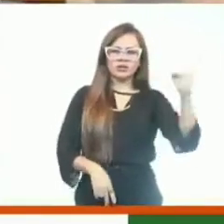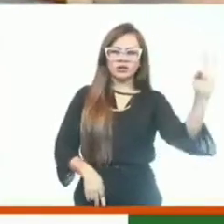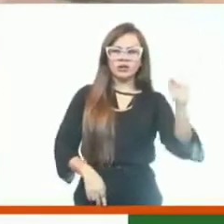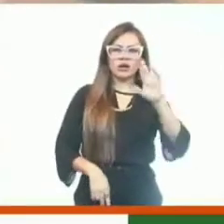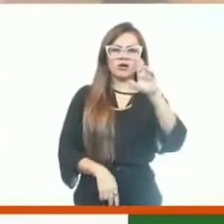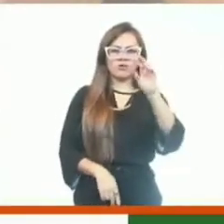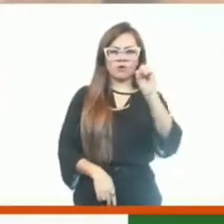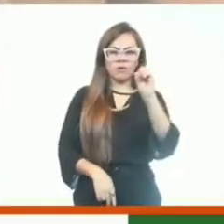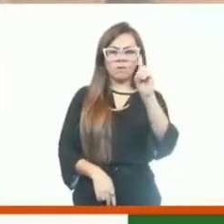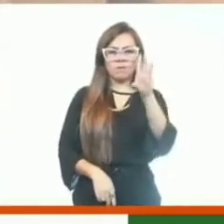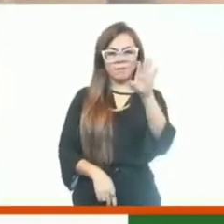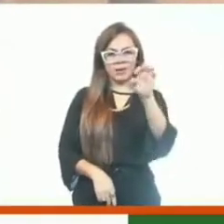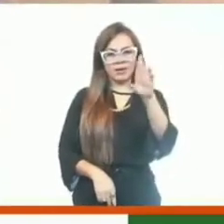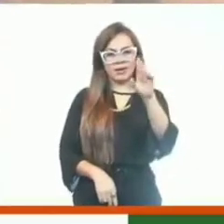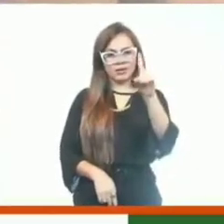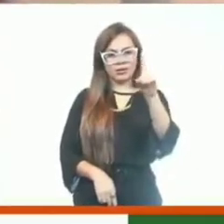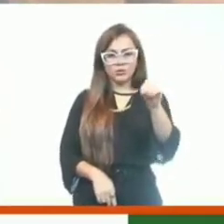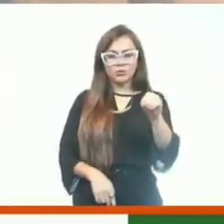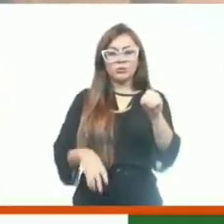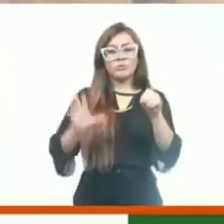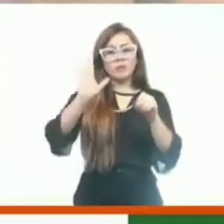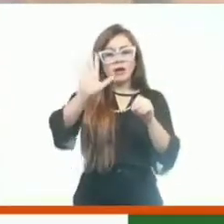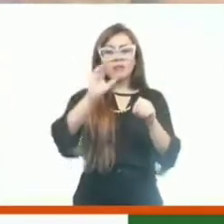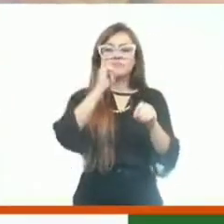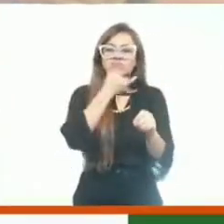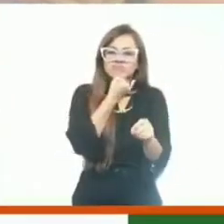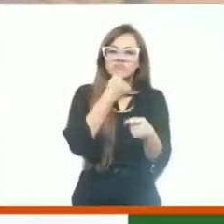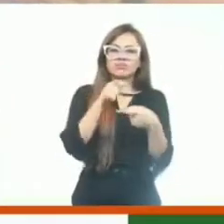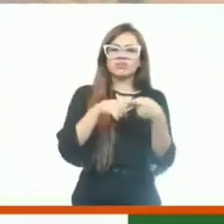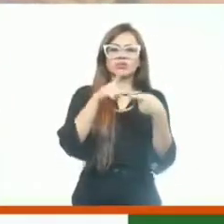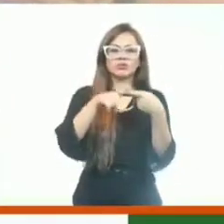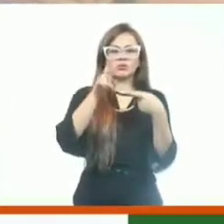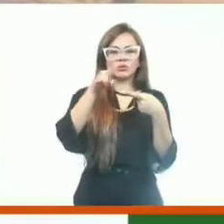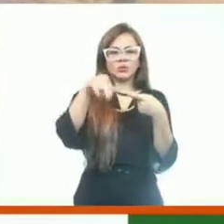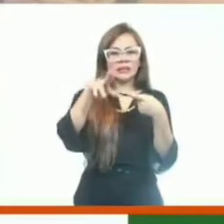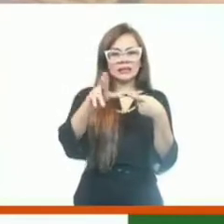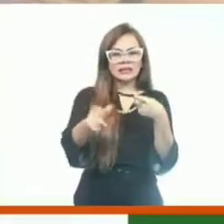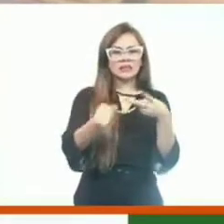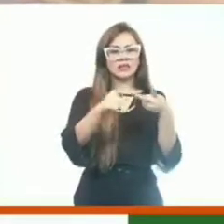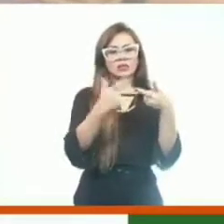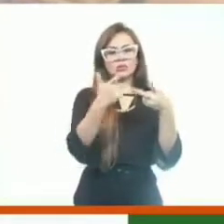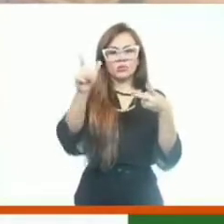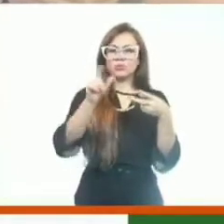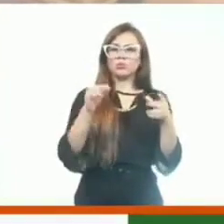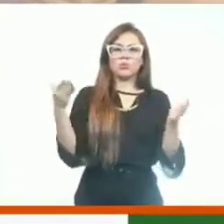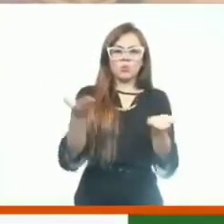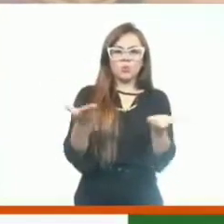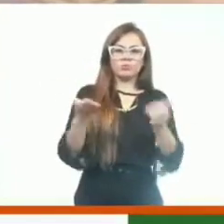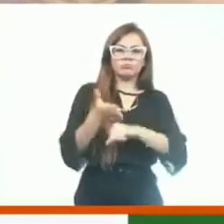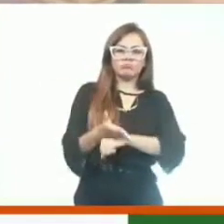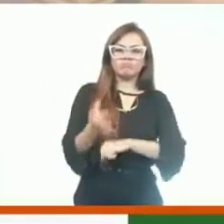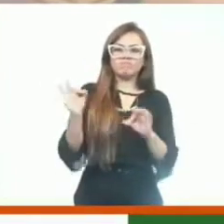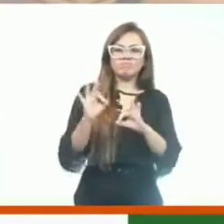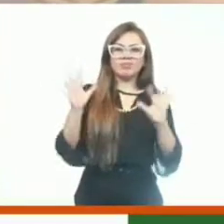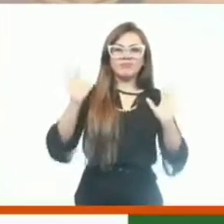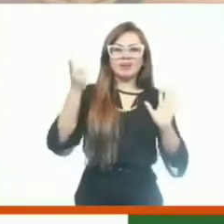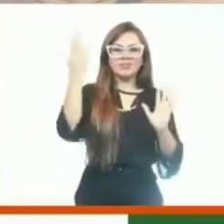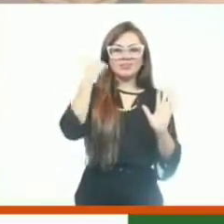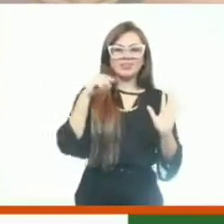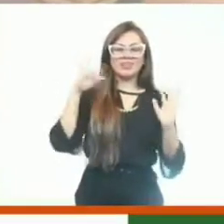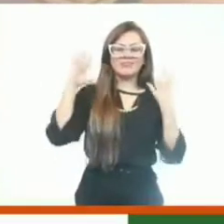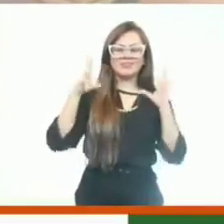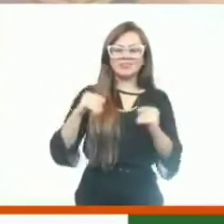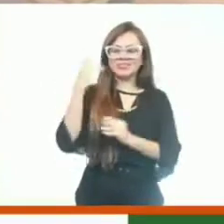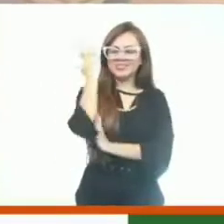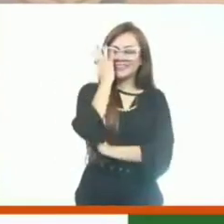Monteiro. Infelizmente, nem o Duquinha, nem o Aníbal pôde participar hoje, mas para nós é um prazer. Sei que está muito bonito aí,